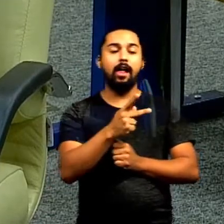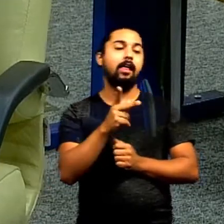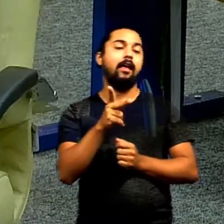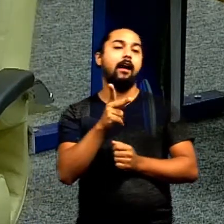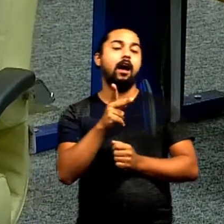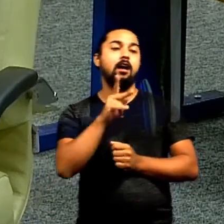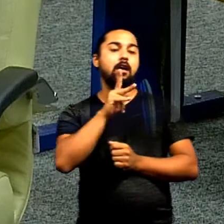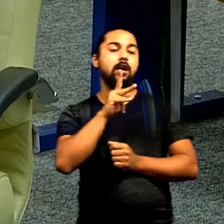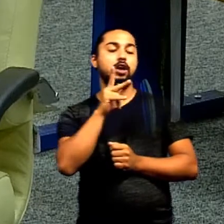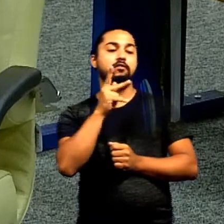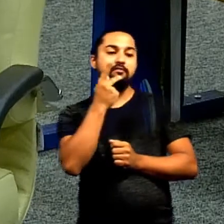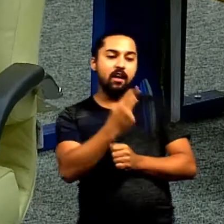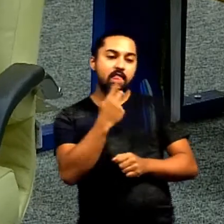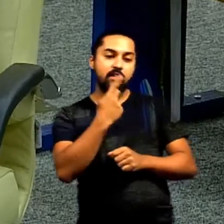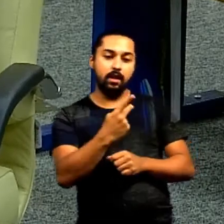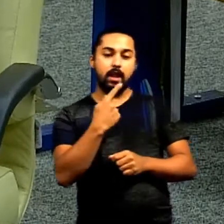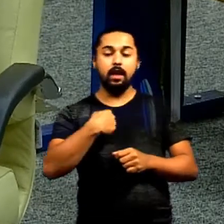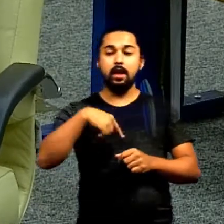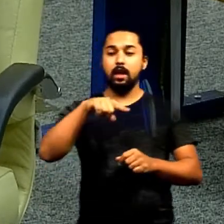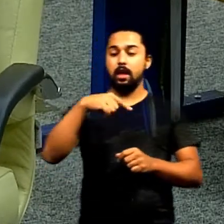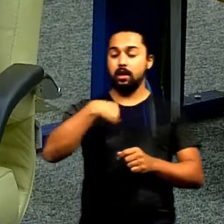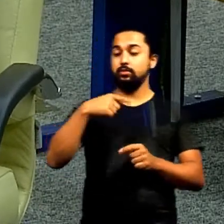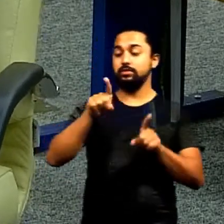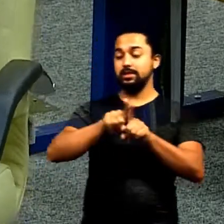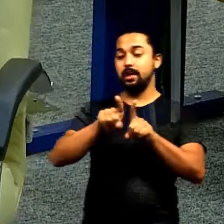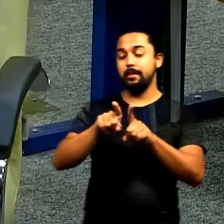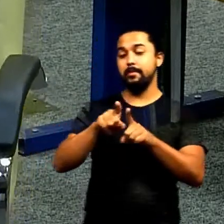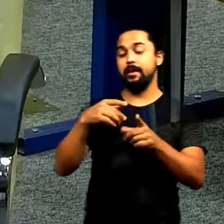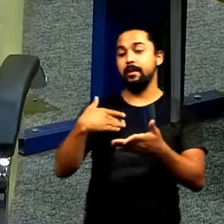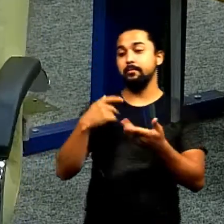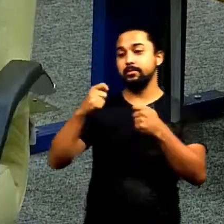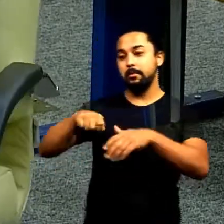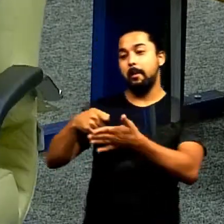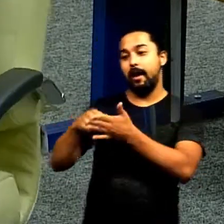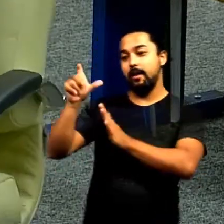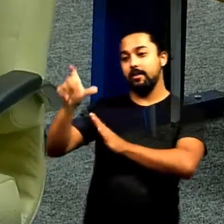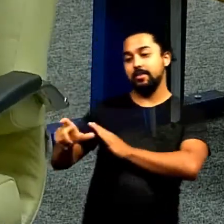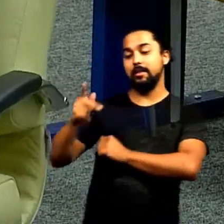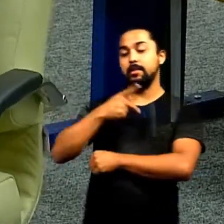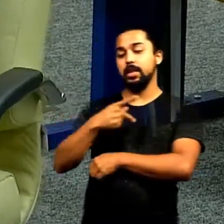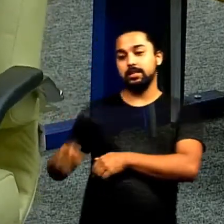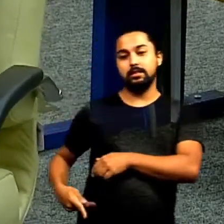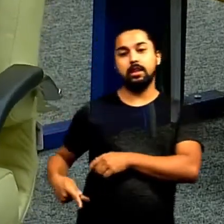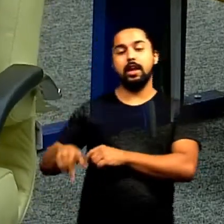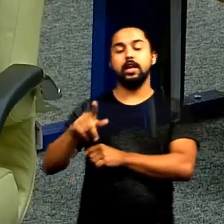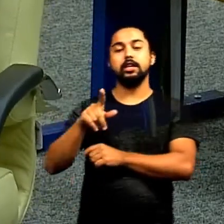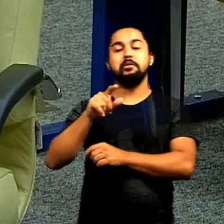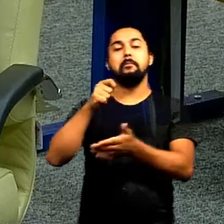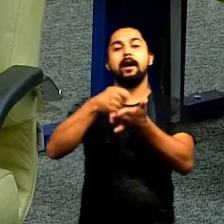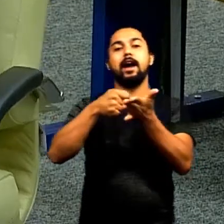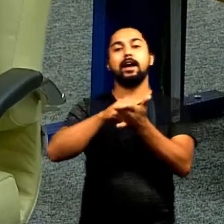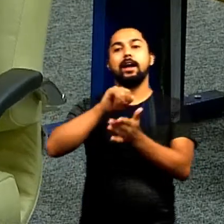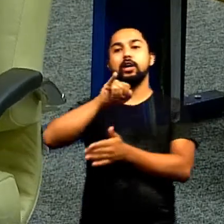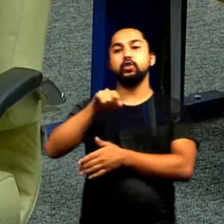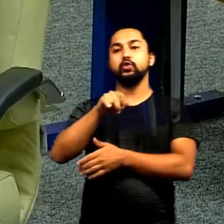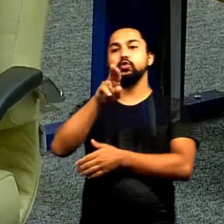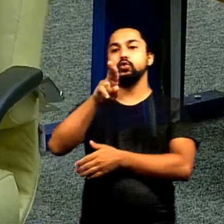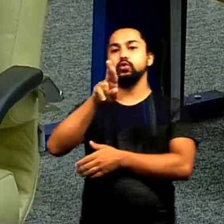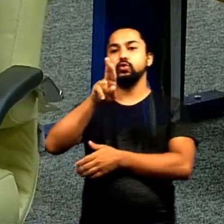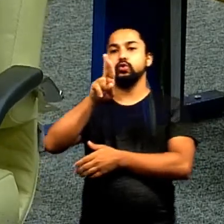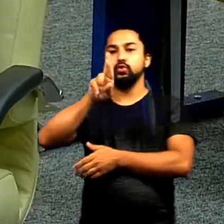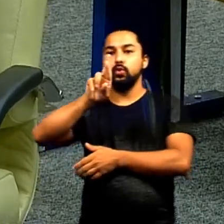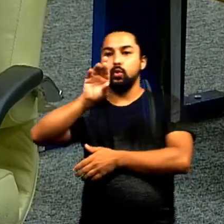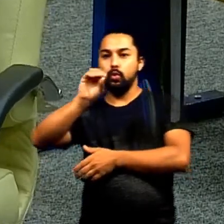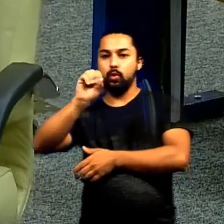senhor presidente porque quando eu devo como eu devo para a vossa excelência também presidente eu espero que você não coloque também juros deixa só o principal me pagar